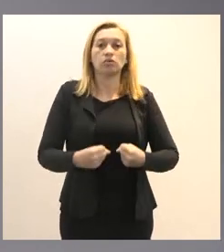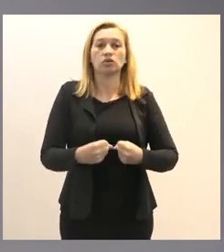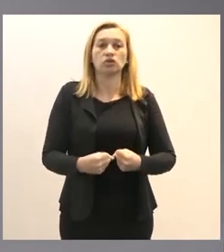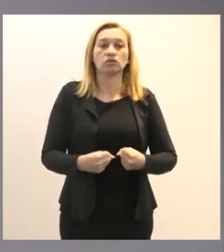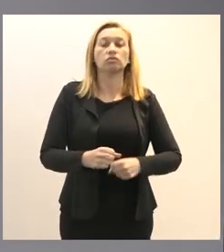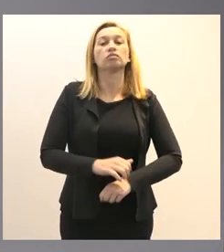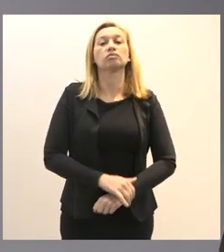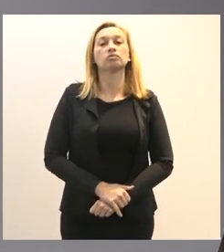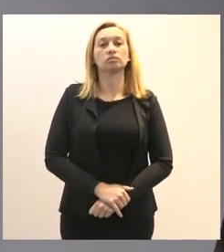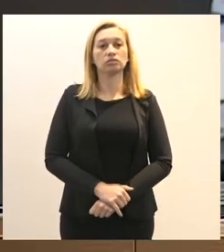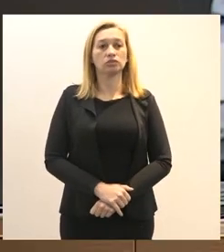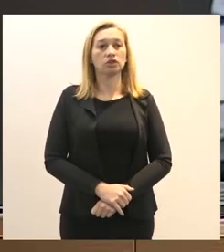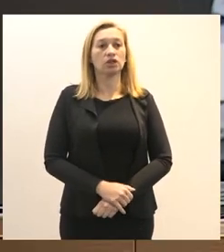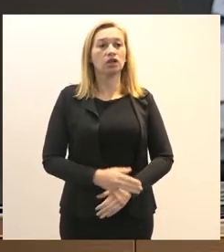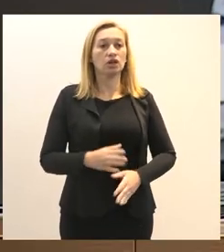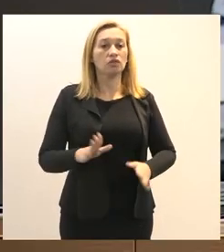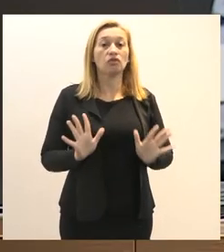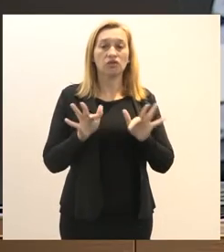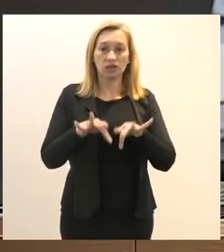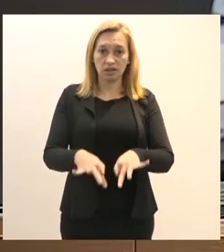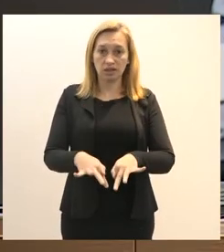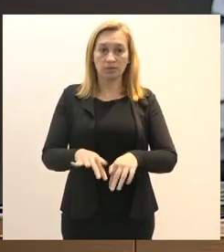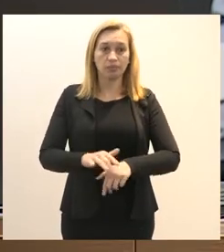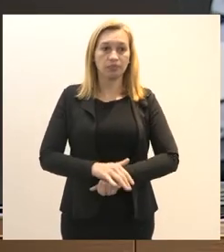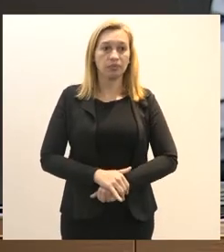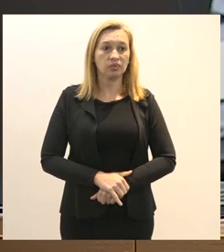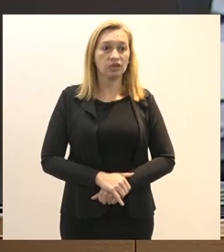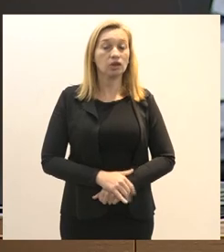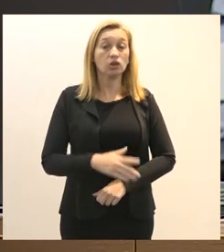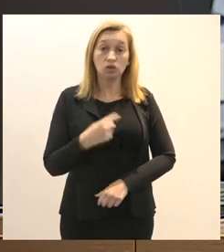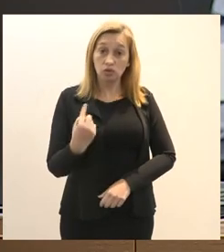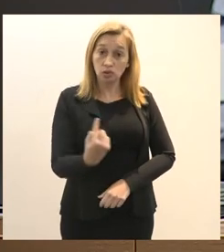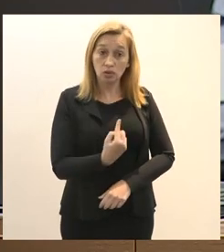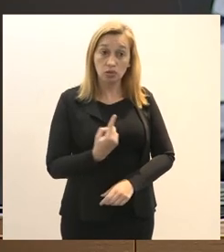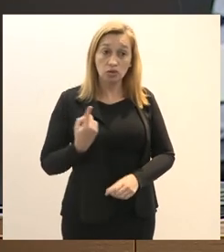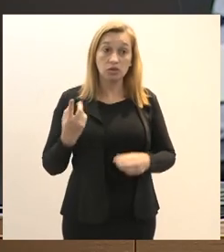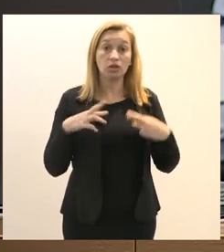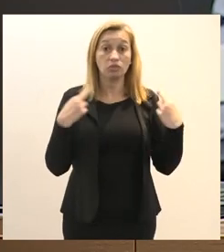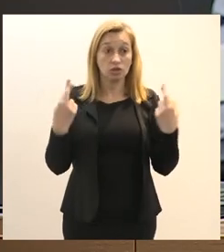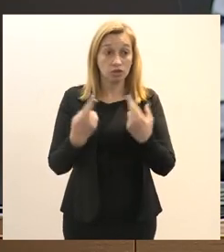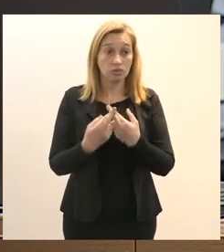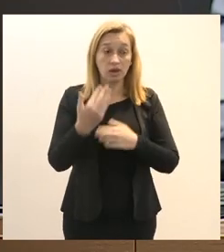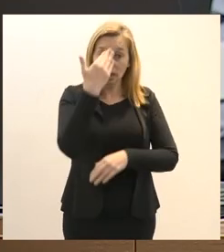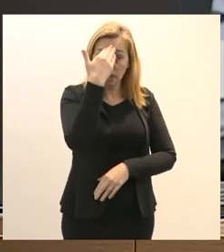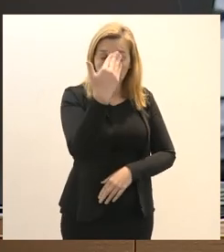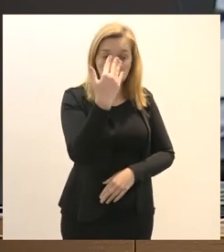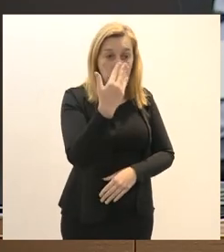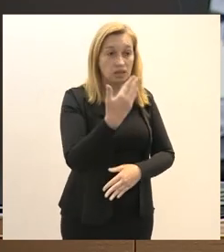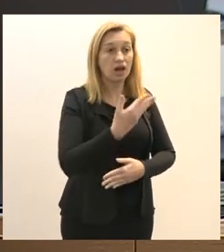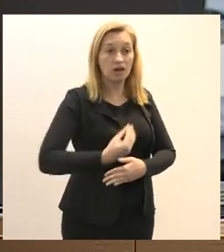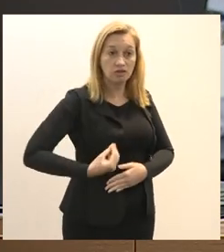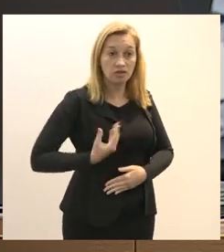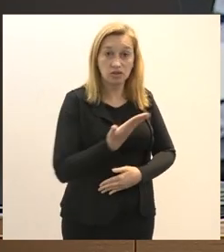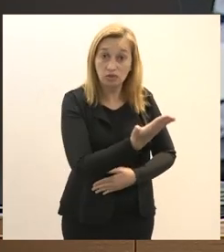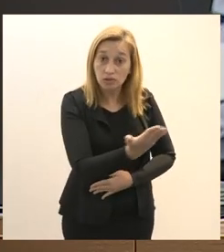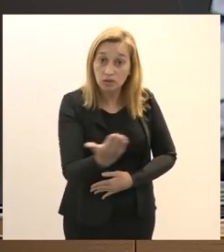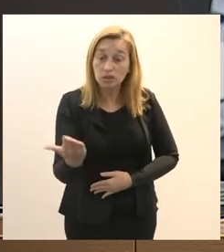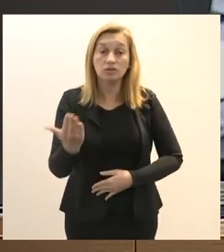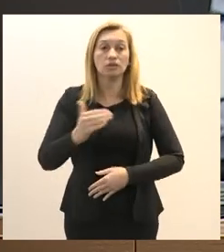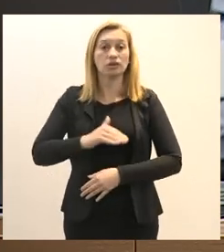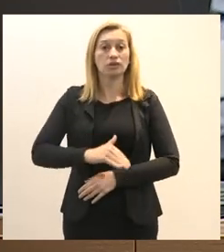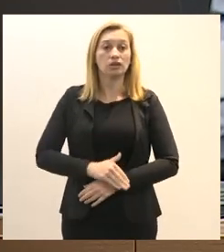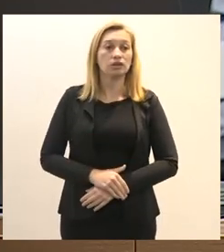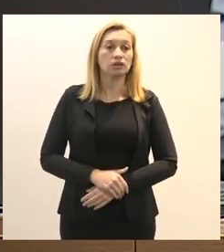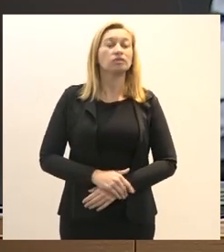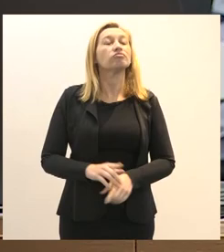inclinação então eu vou caminhar para encerrar o nosso encontro agradecendo muito a participação de todos